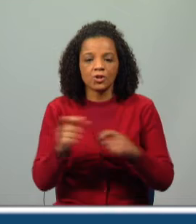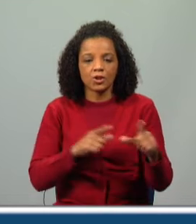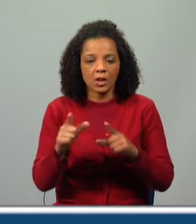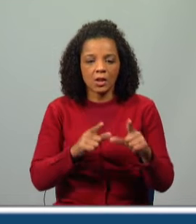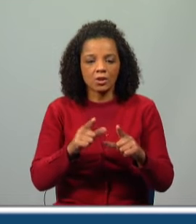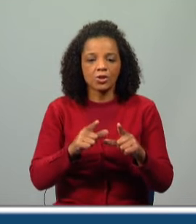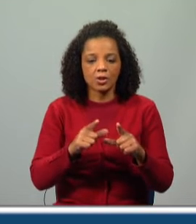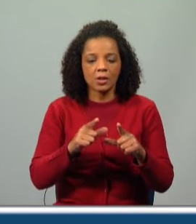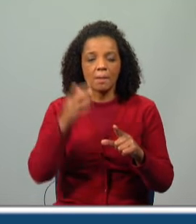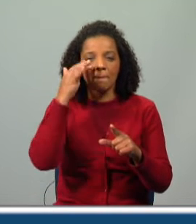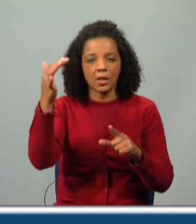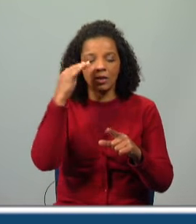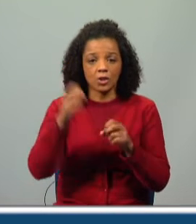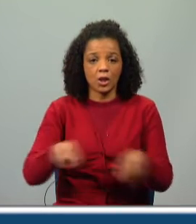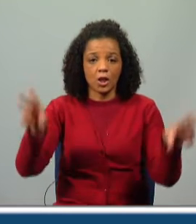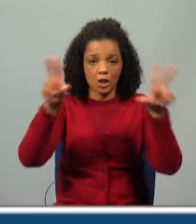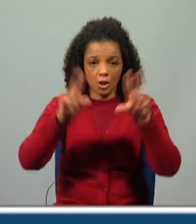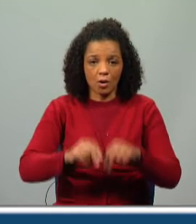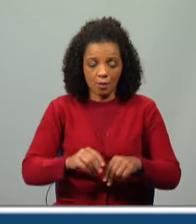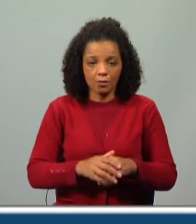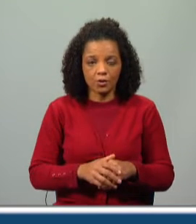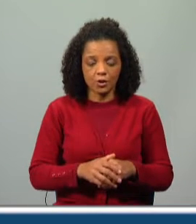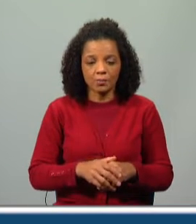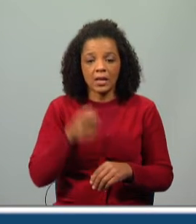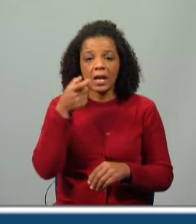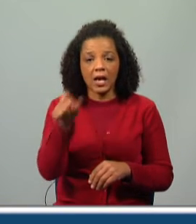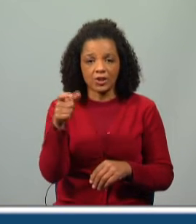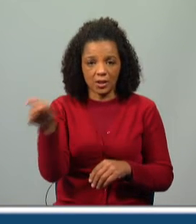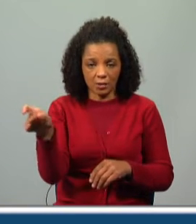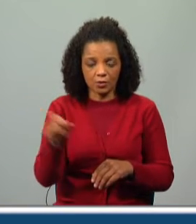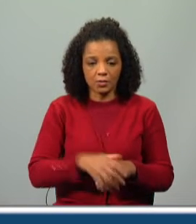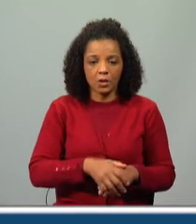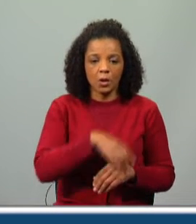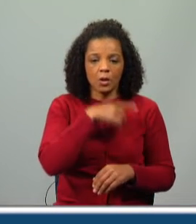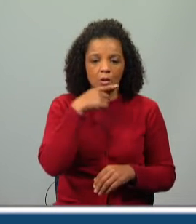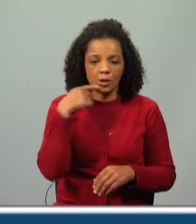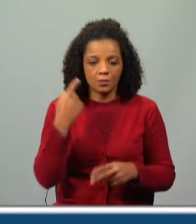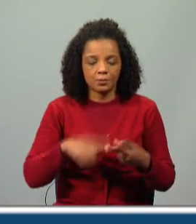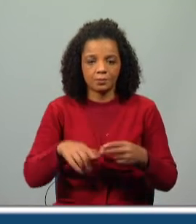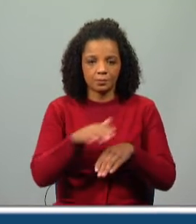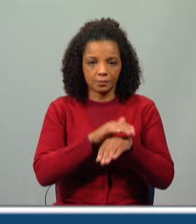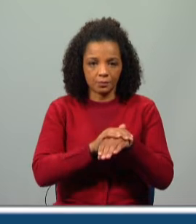brilhantes e que eram novas. Então, temos aqui os adjetivos. Doces, macias,